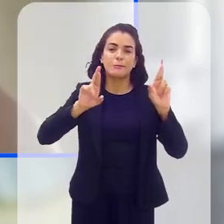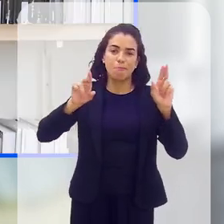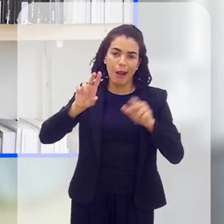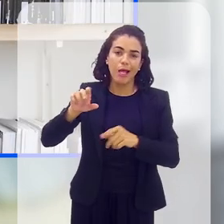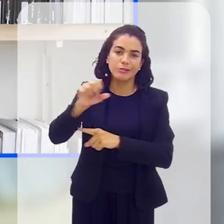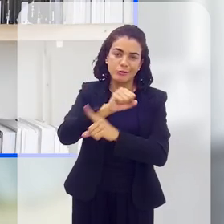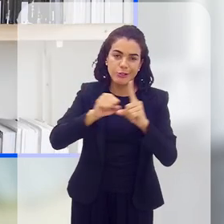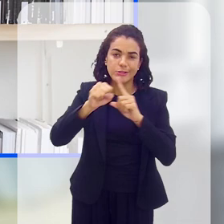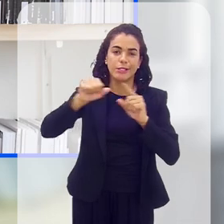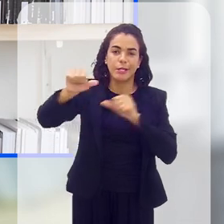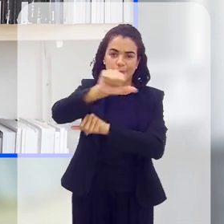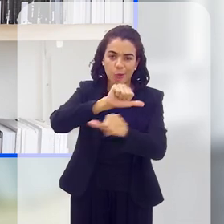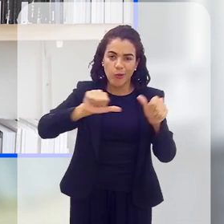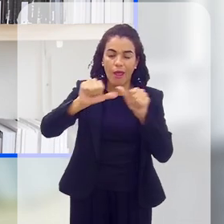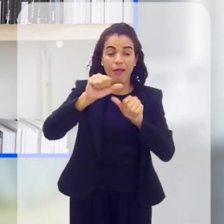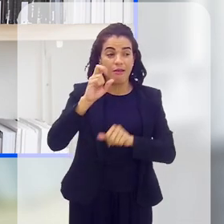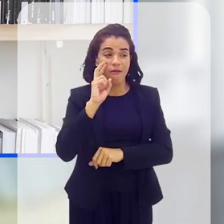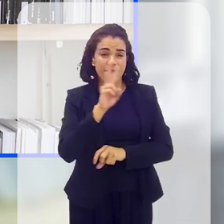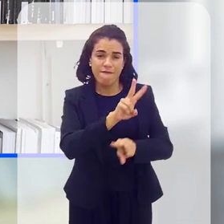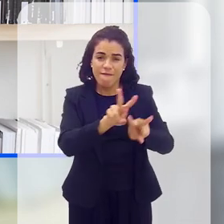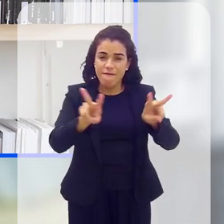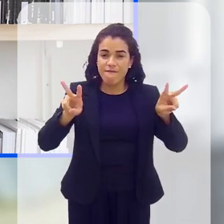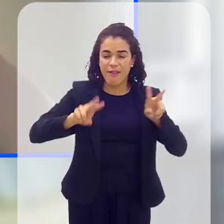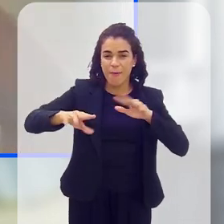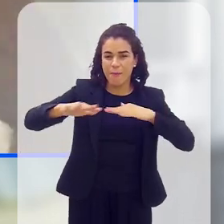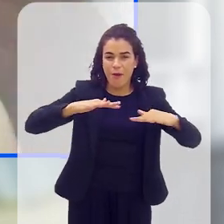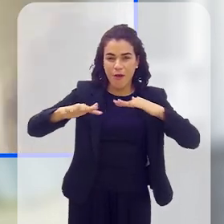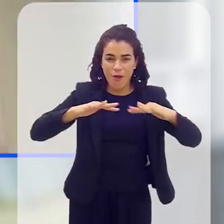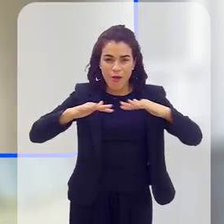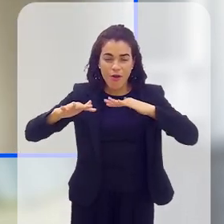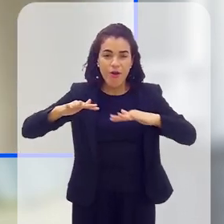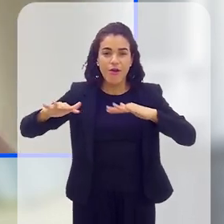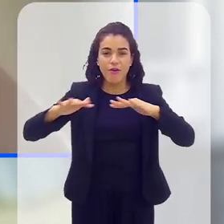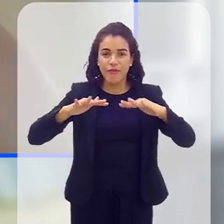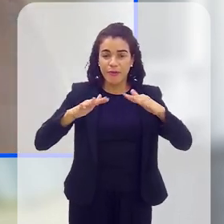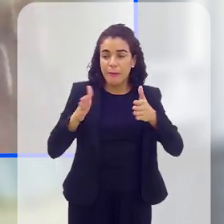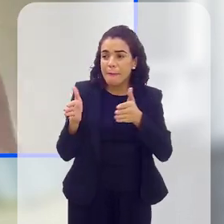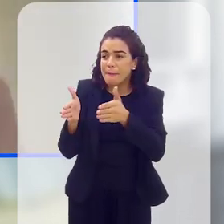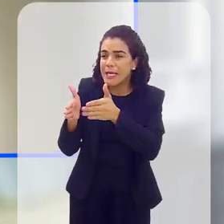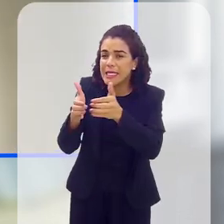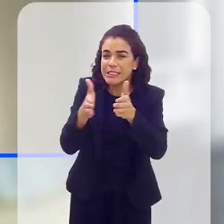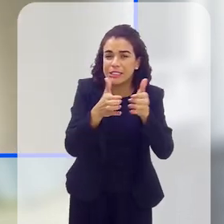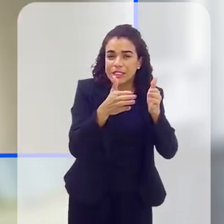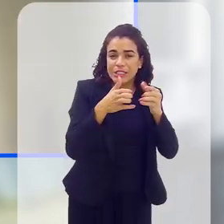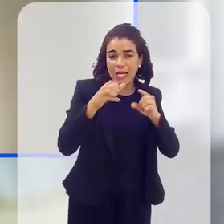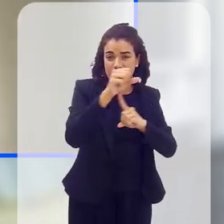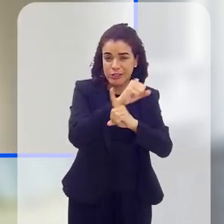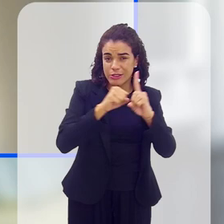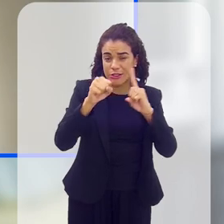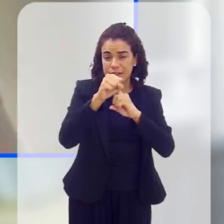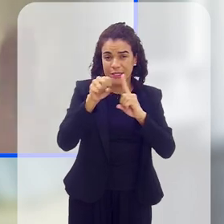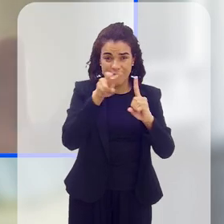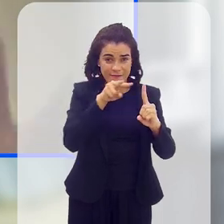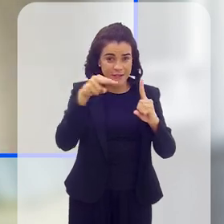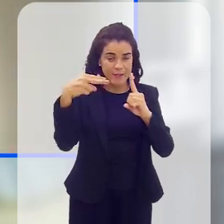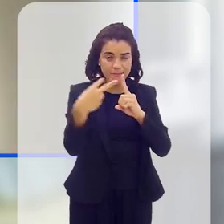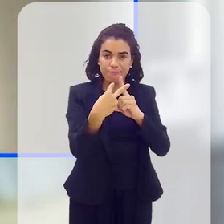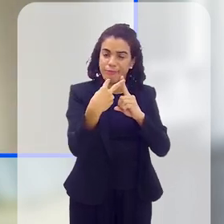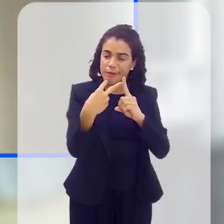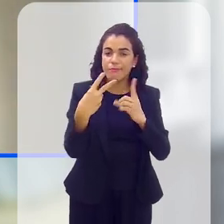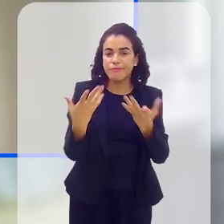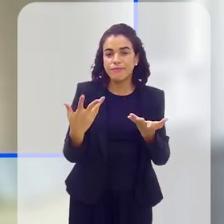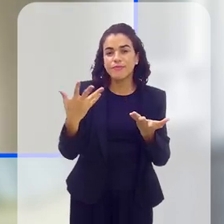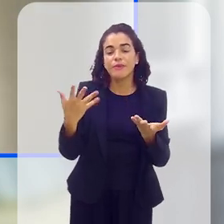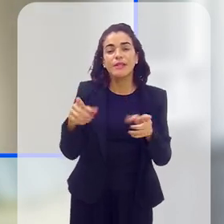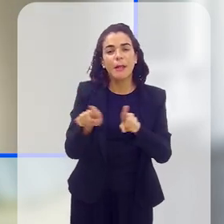A gente vê aquele movimento de mudança o tempo inteiro, pedindo à sociedade essa visibilidade. E eu acho que nada mais que